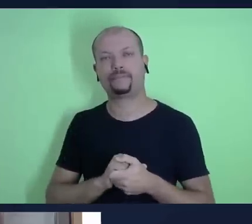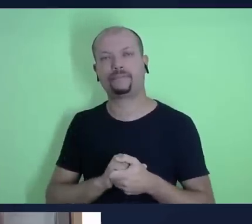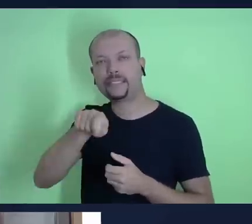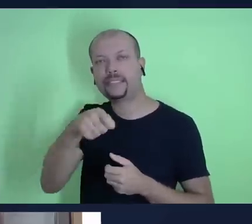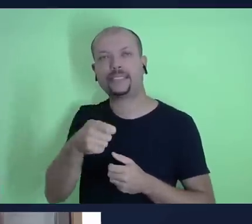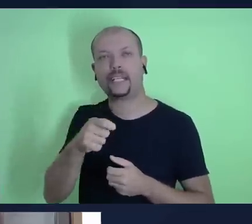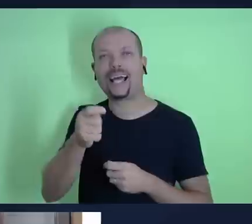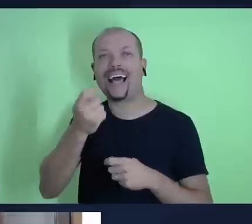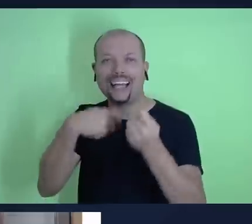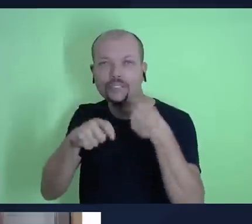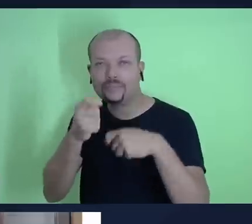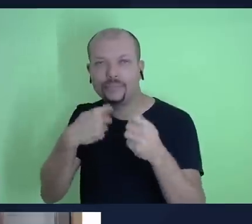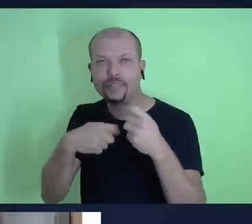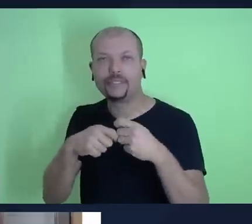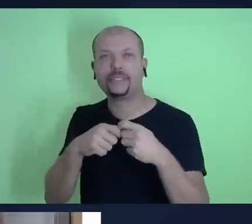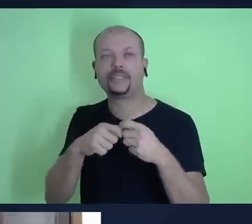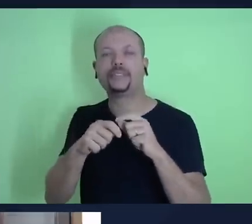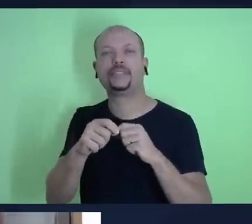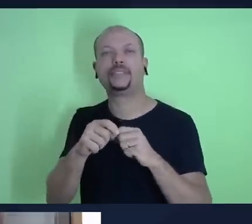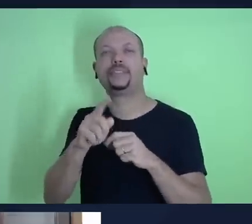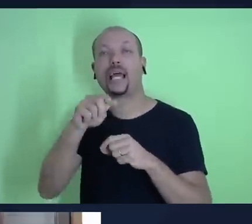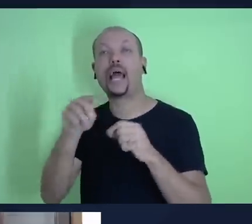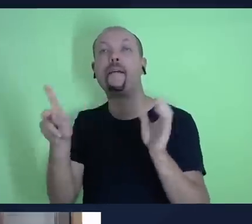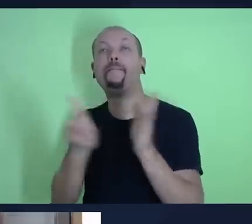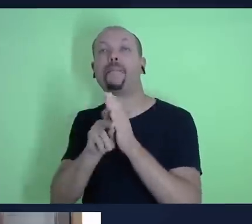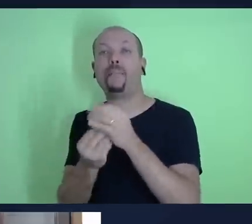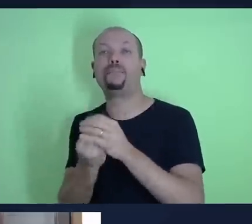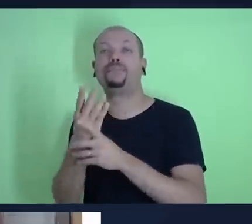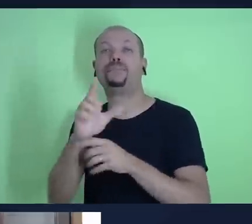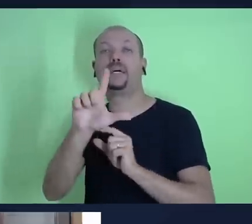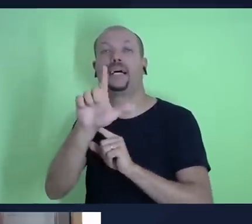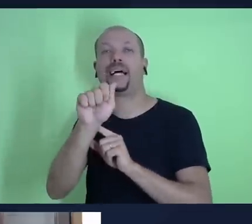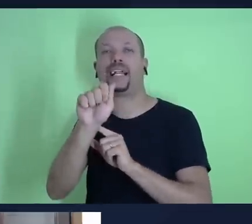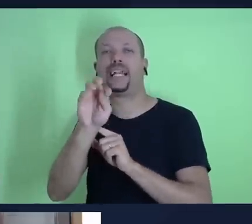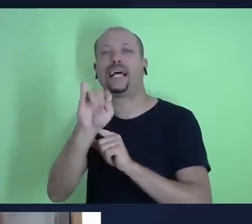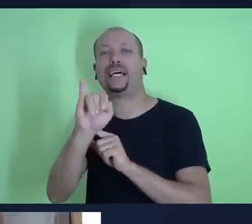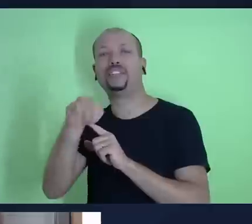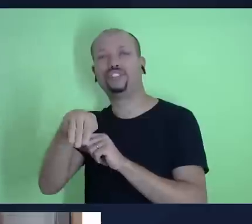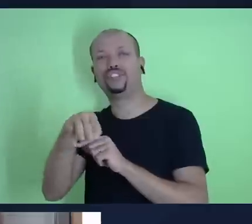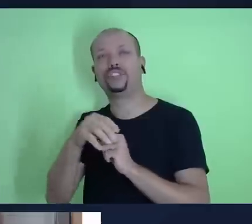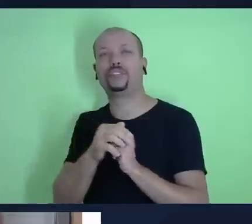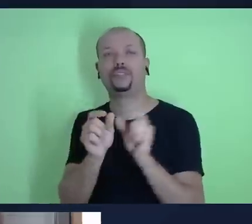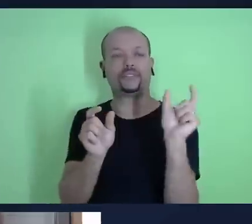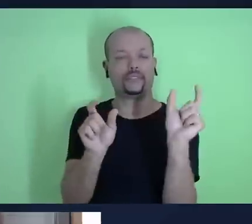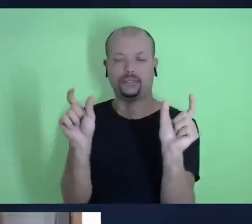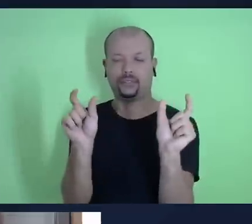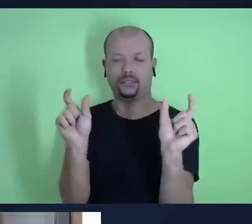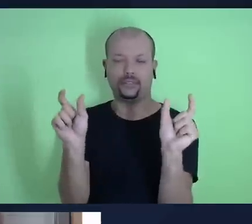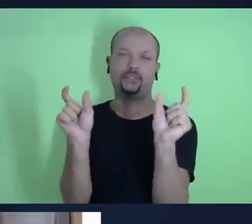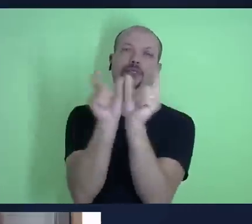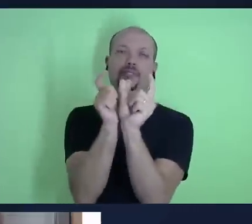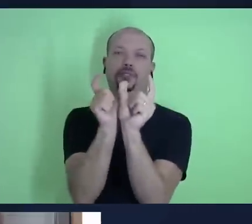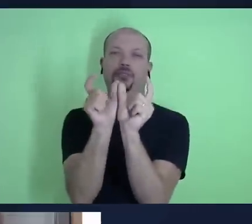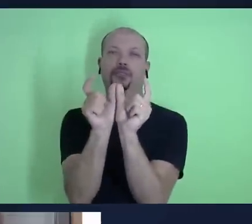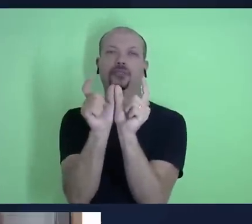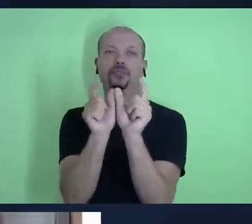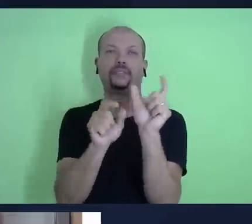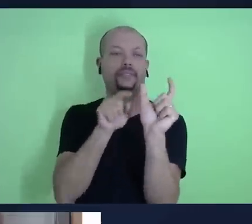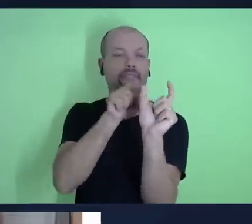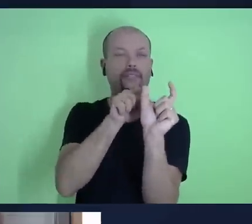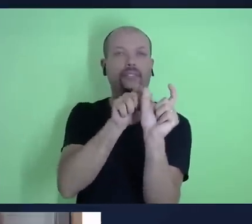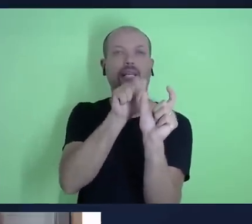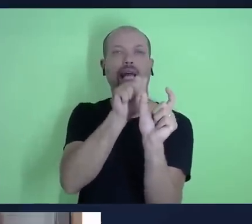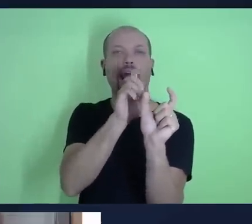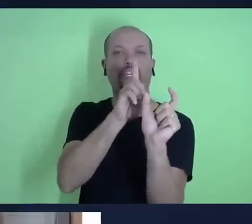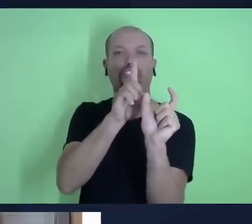vem do latim e é da junção de duas duas palavrinhas a palavra ad e a palavra